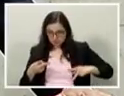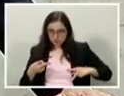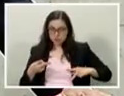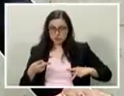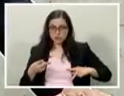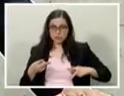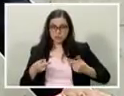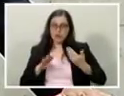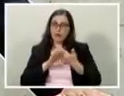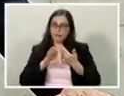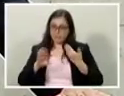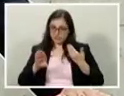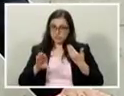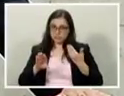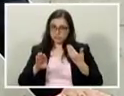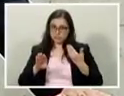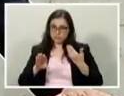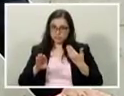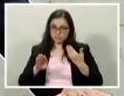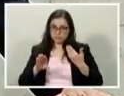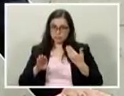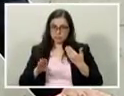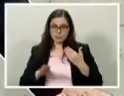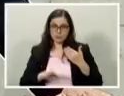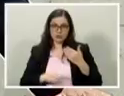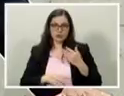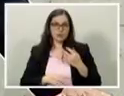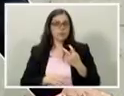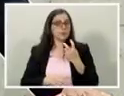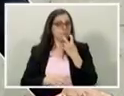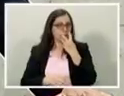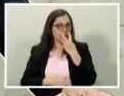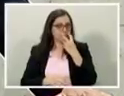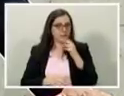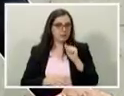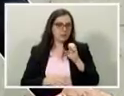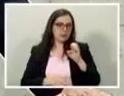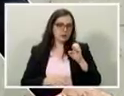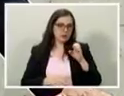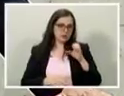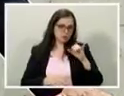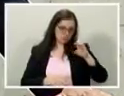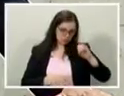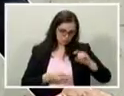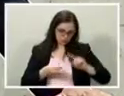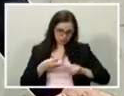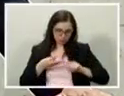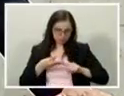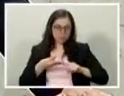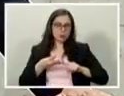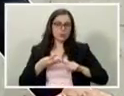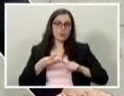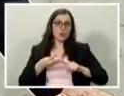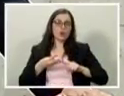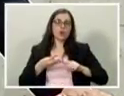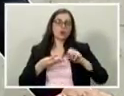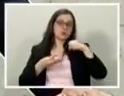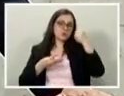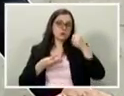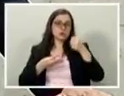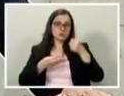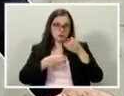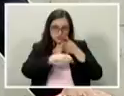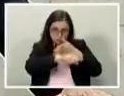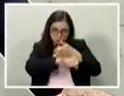presidente afastado licenciado do PSDB, Aécio Neves, como o senador José Serra. No entanto,